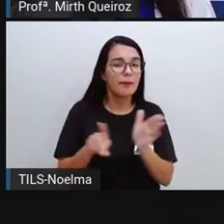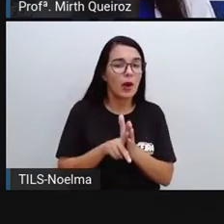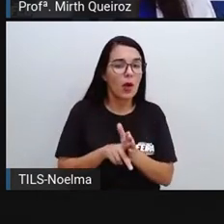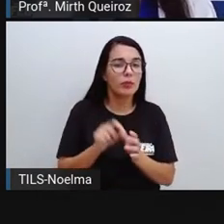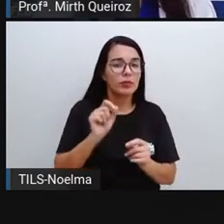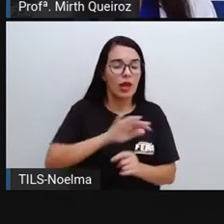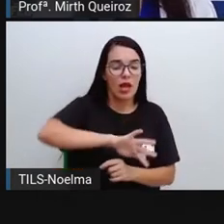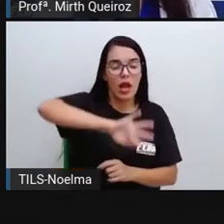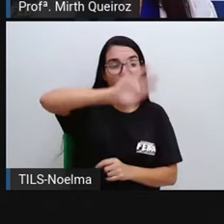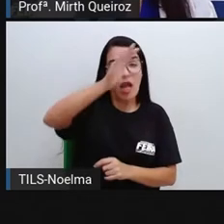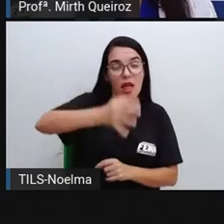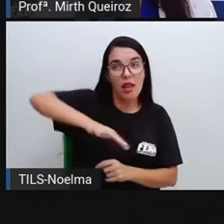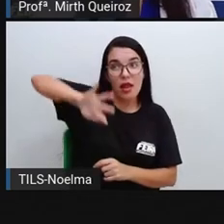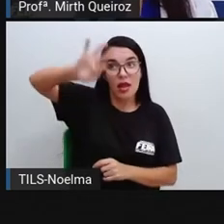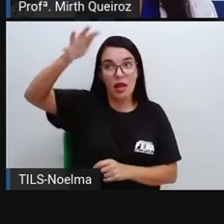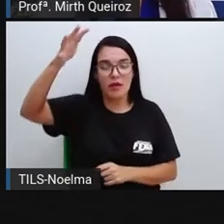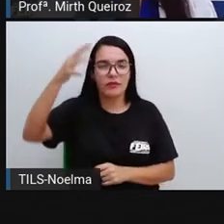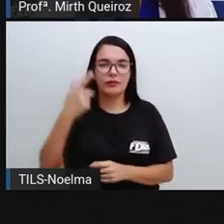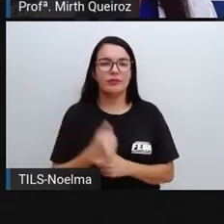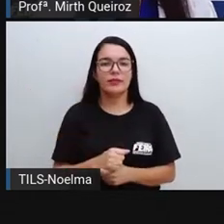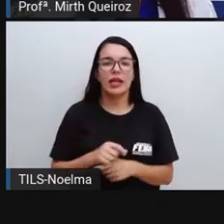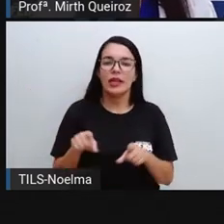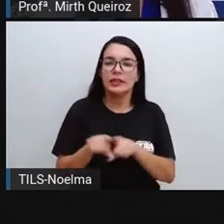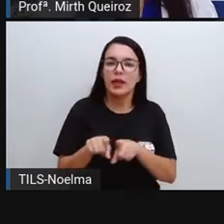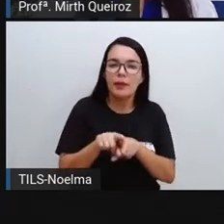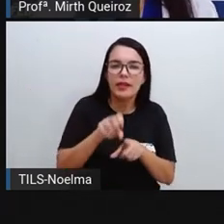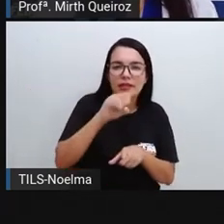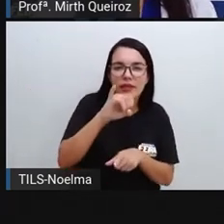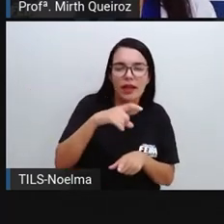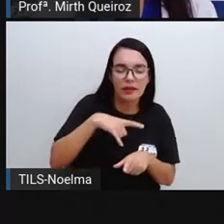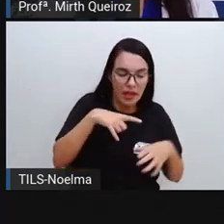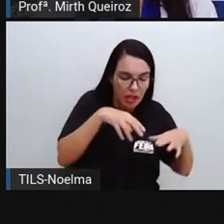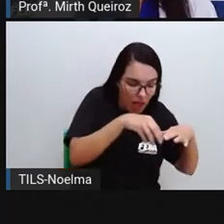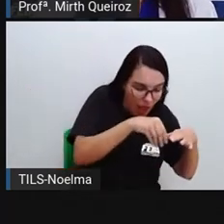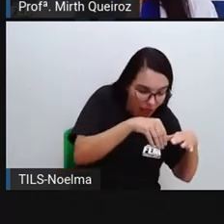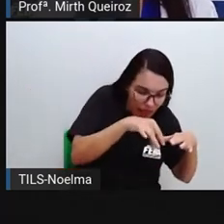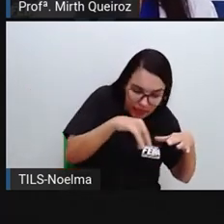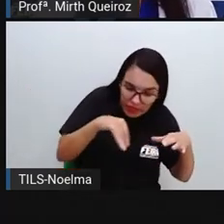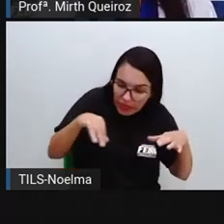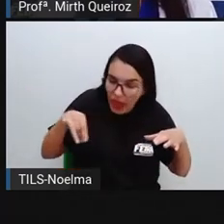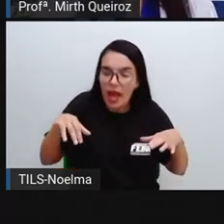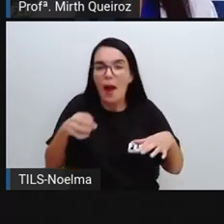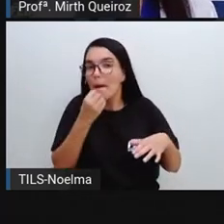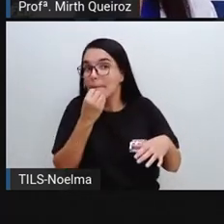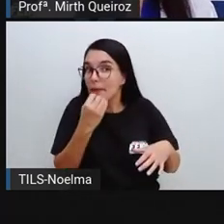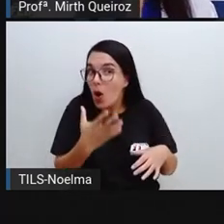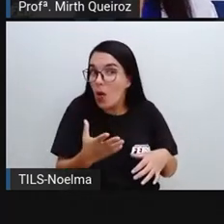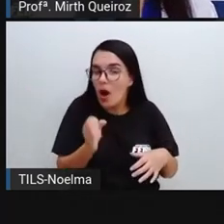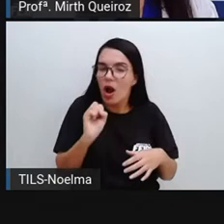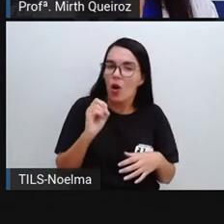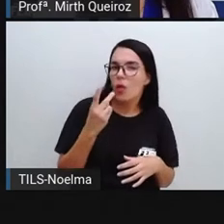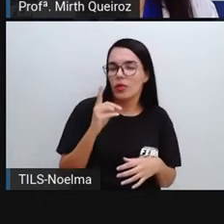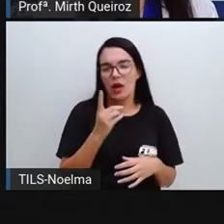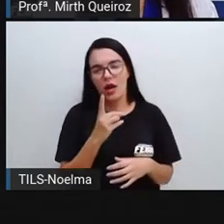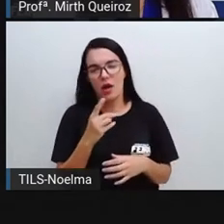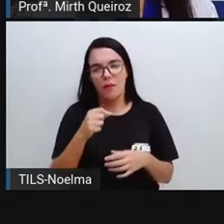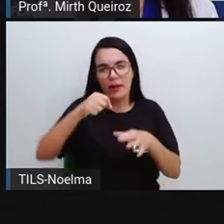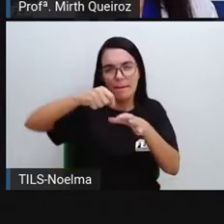O solo, o tipo de solo, se é propício para determinada vegetação. Tudo isso aí